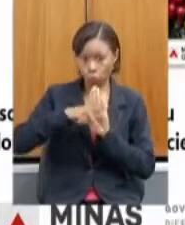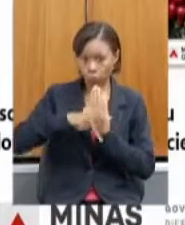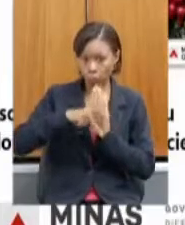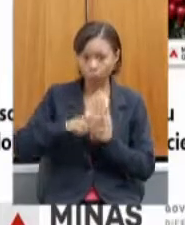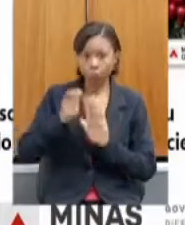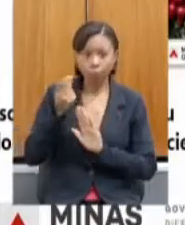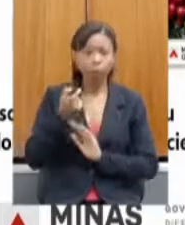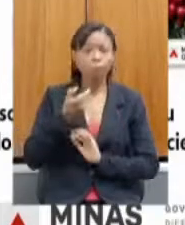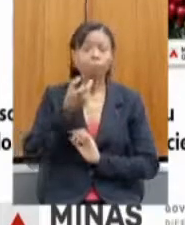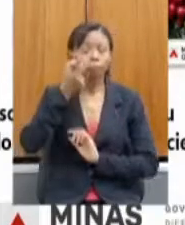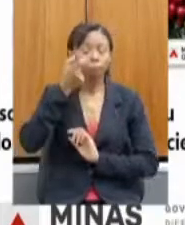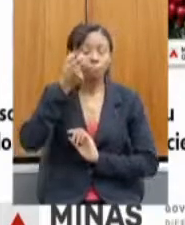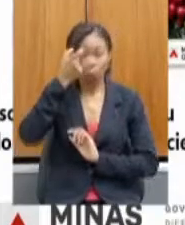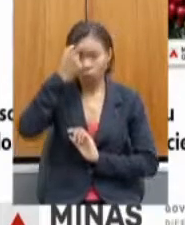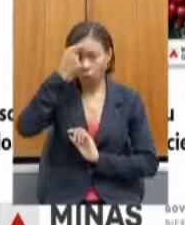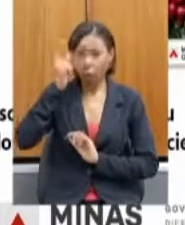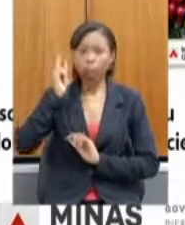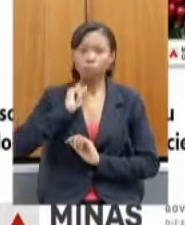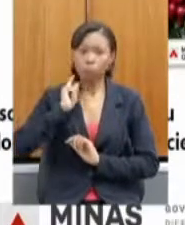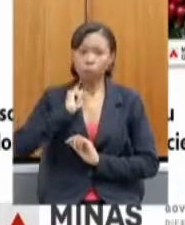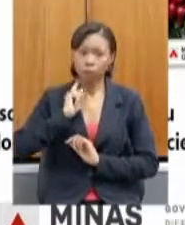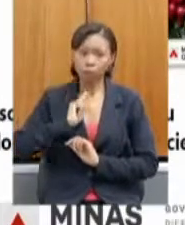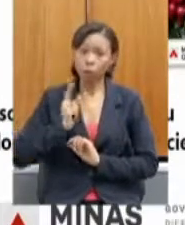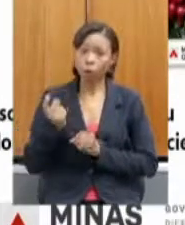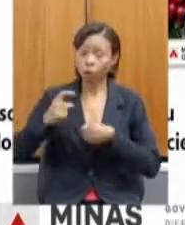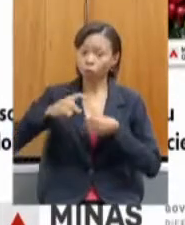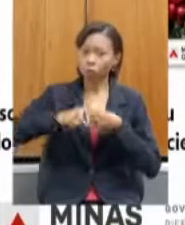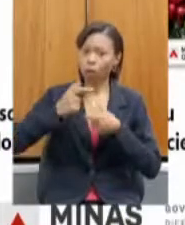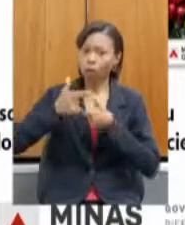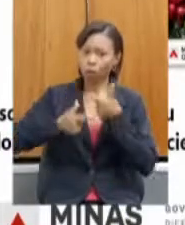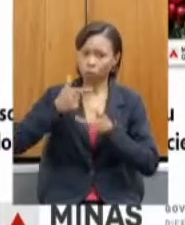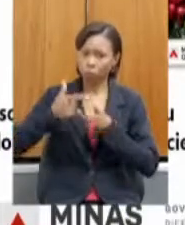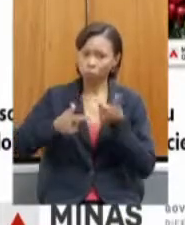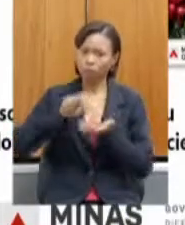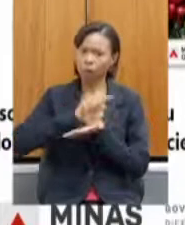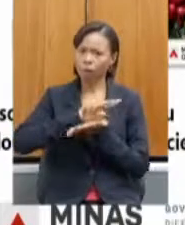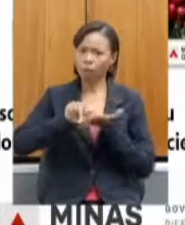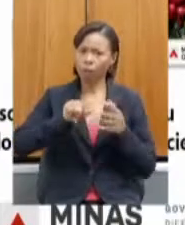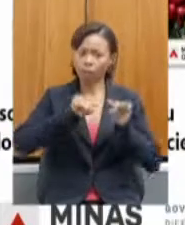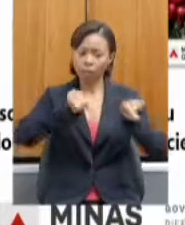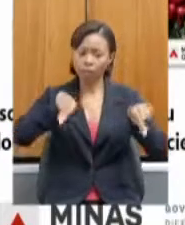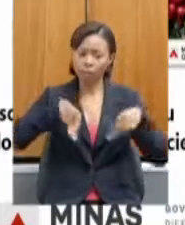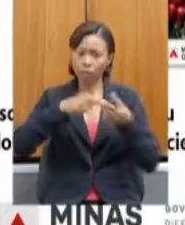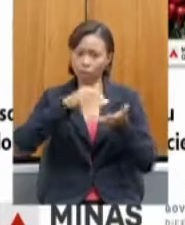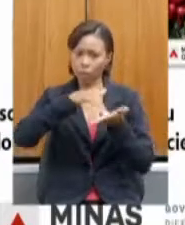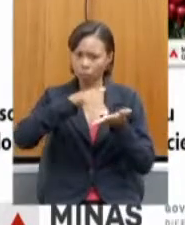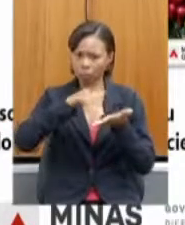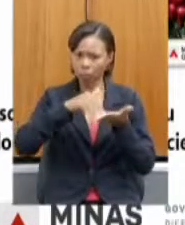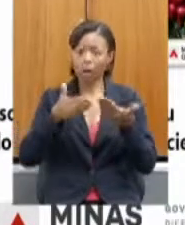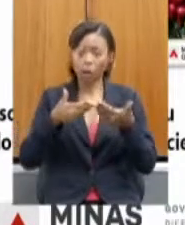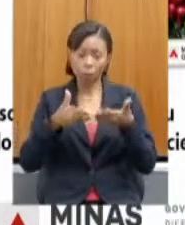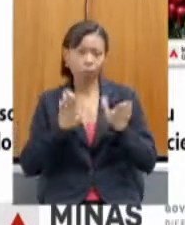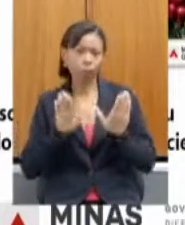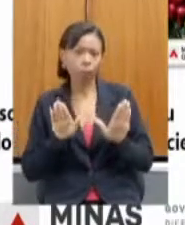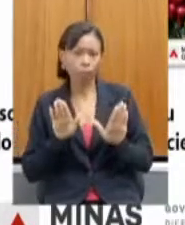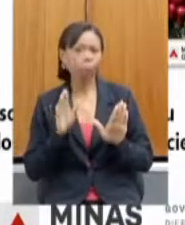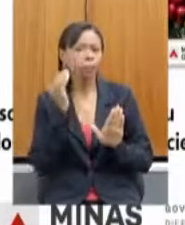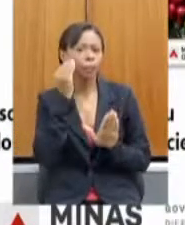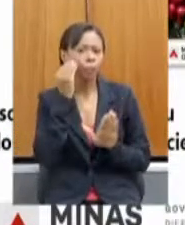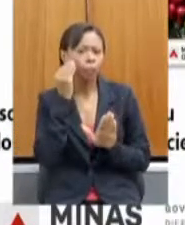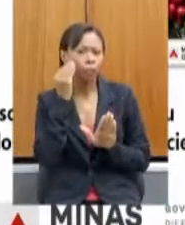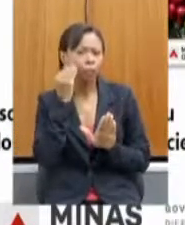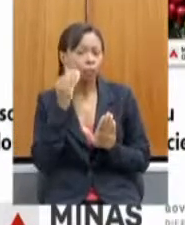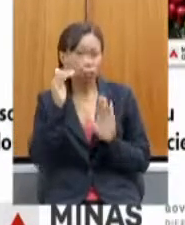atividades, com vários escritórios pelo interior já sendo abertos, tentando com todas as